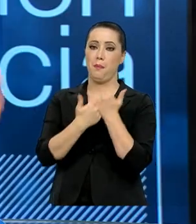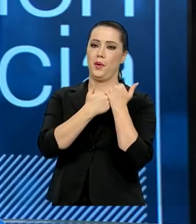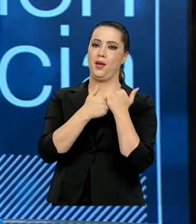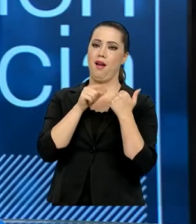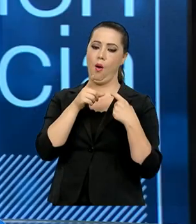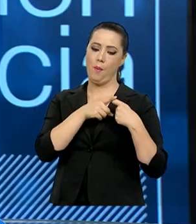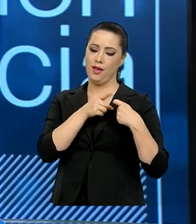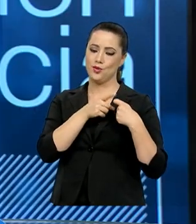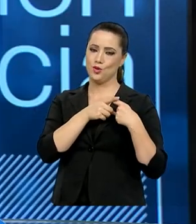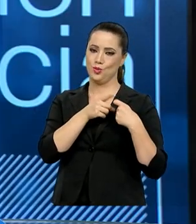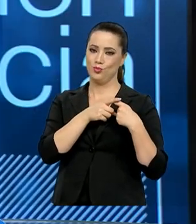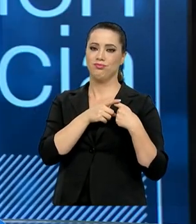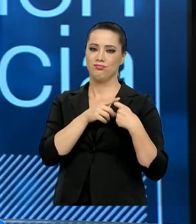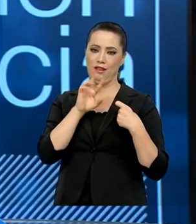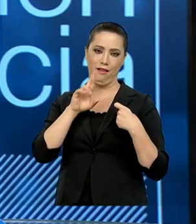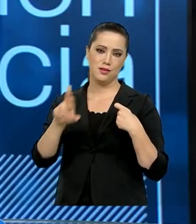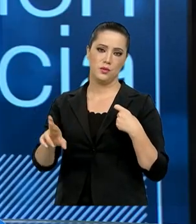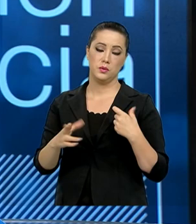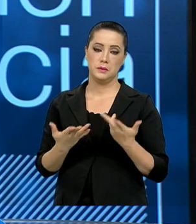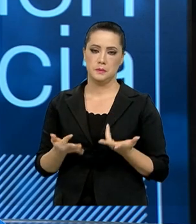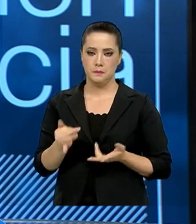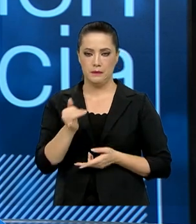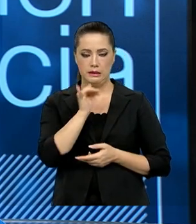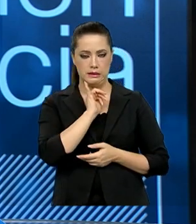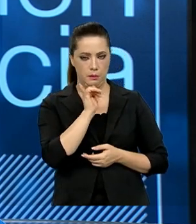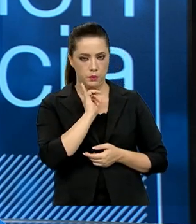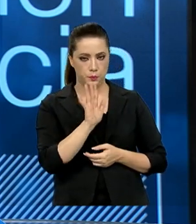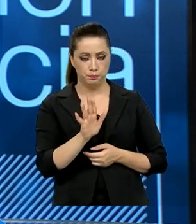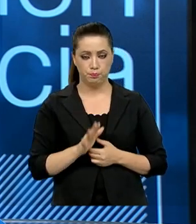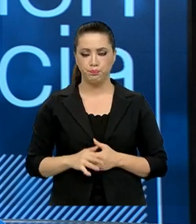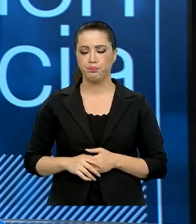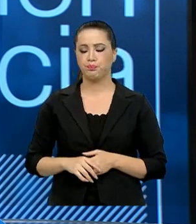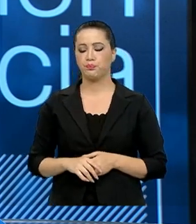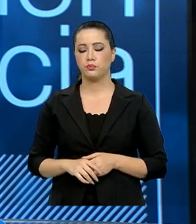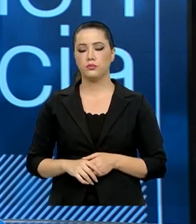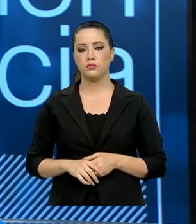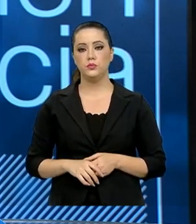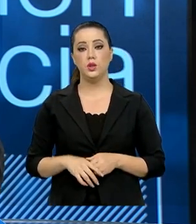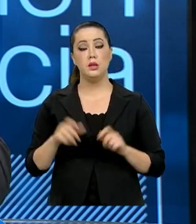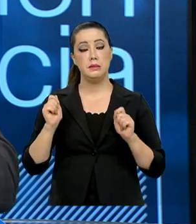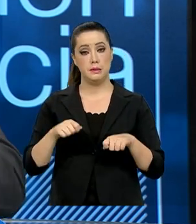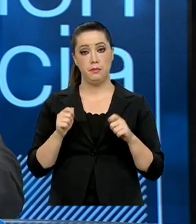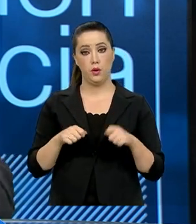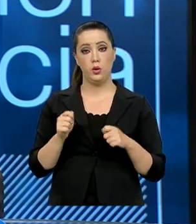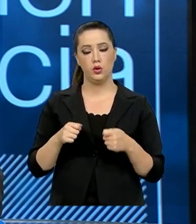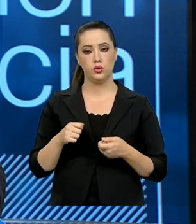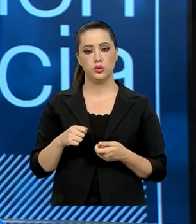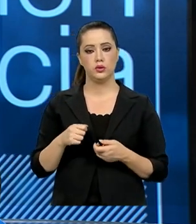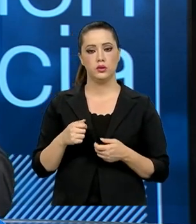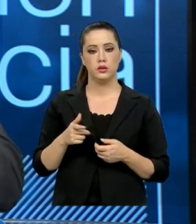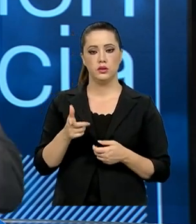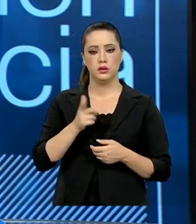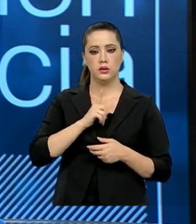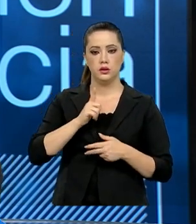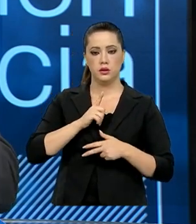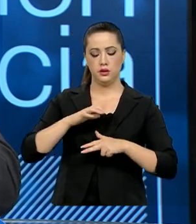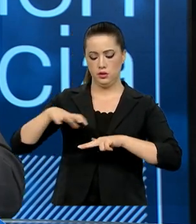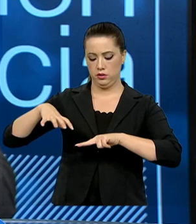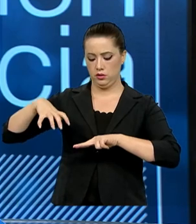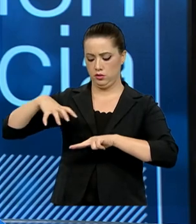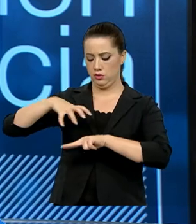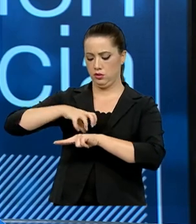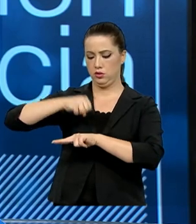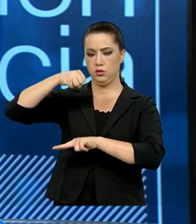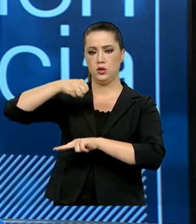diagnóstico médico. Então, por exemplo, você pode ter uma imagem dos pulmões,